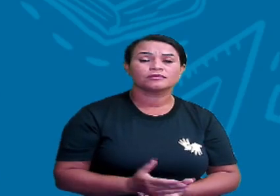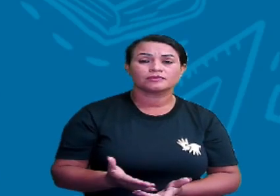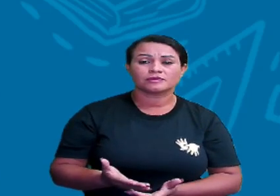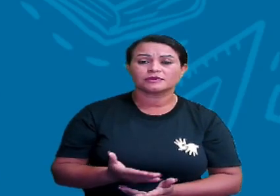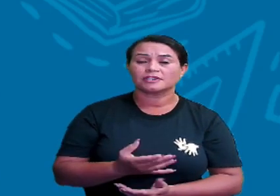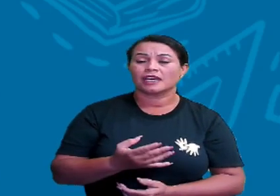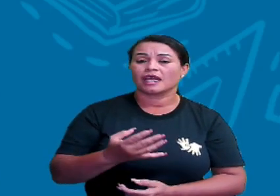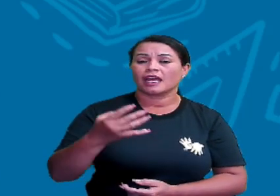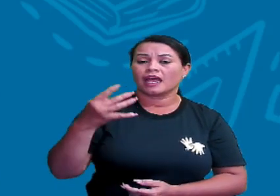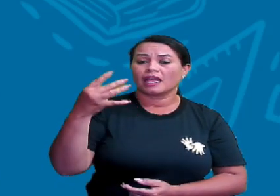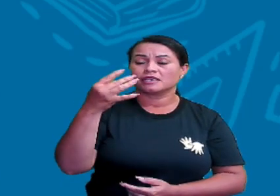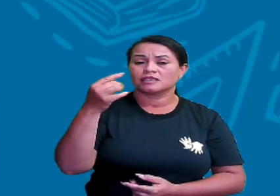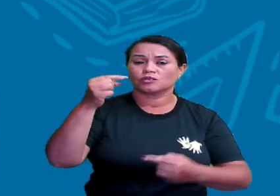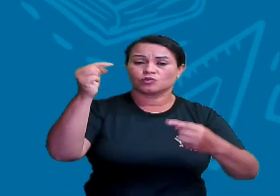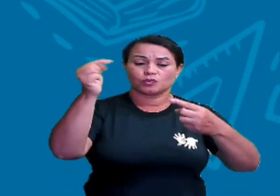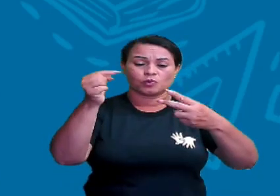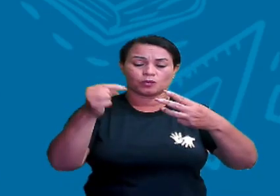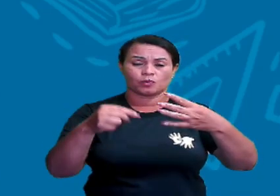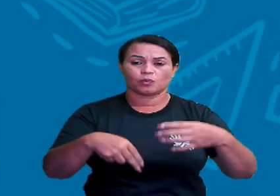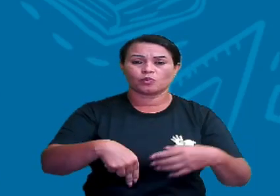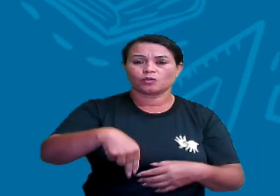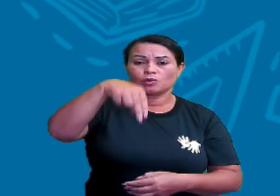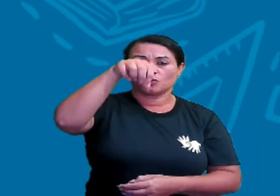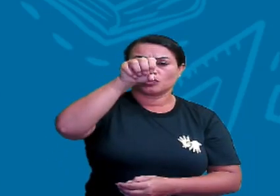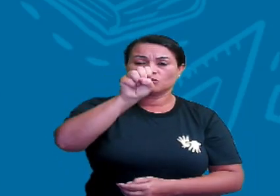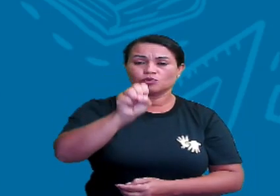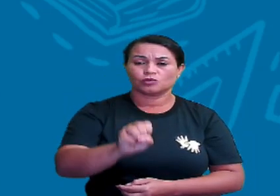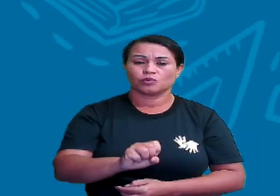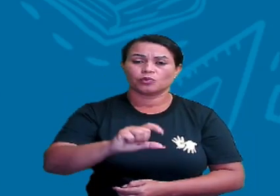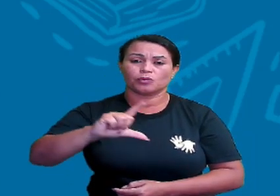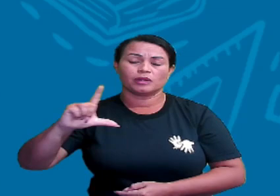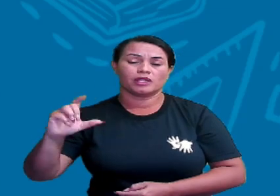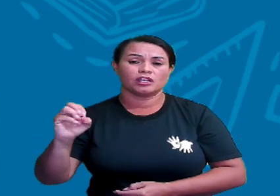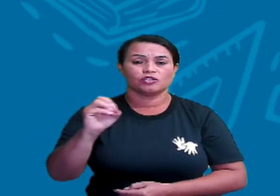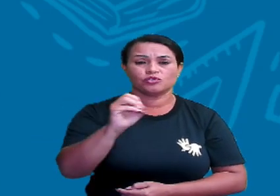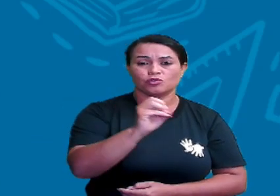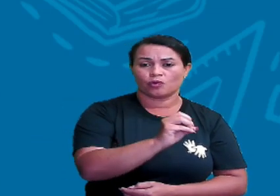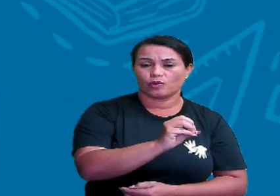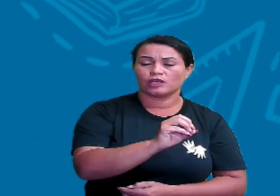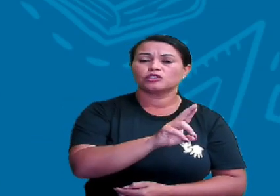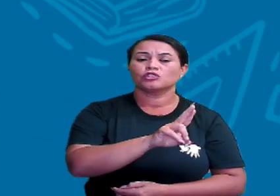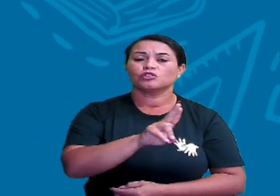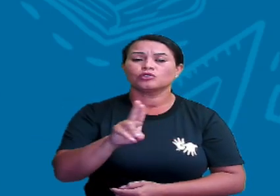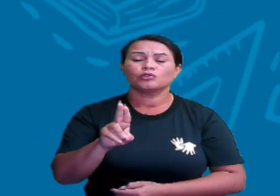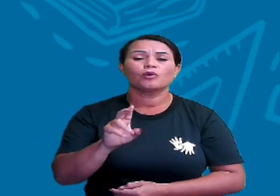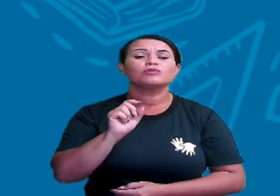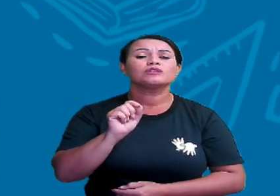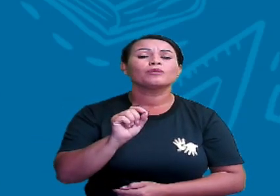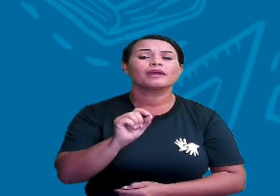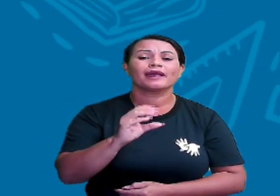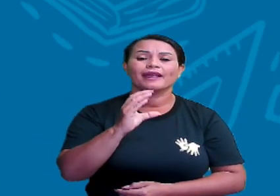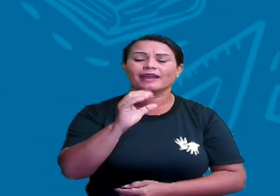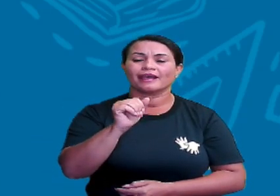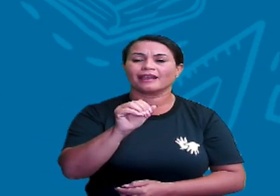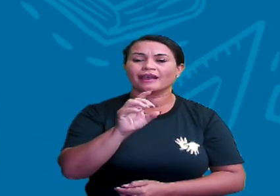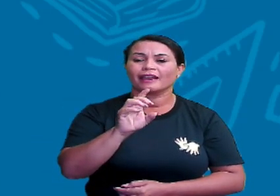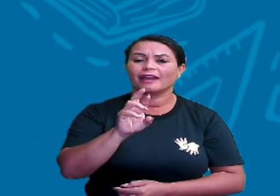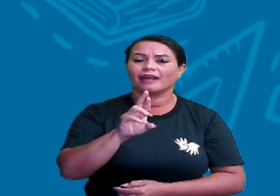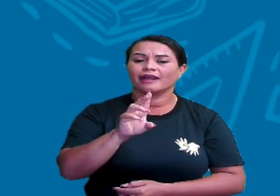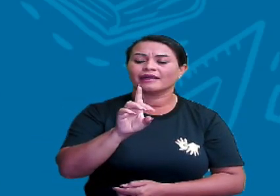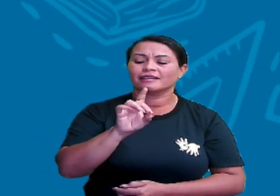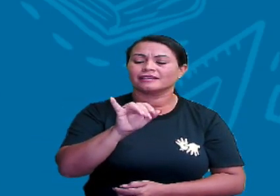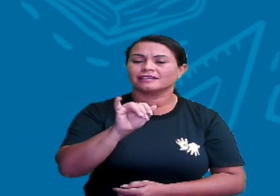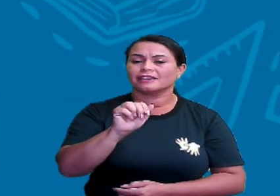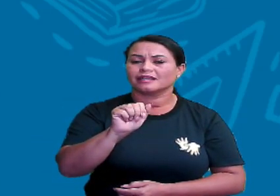Esses quatro pontos, o norte, o sul, o leste e oeste, são chamados de pontos cardeais.